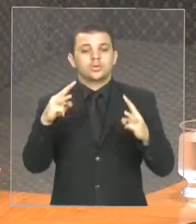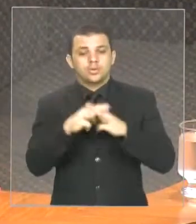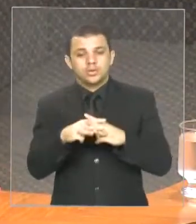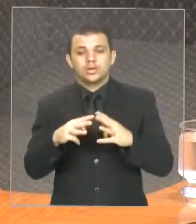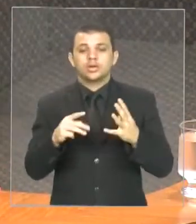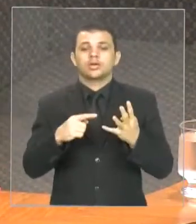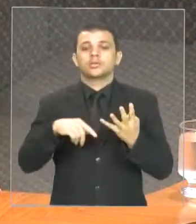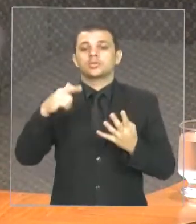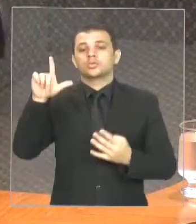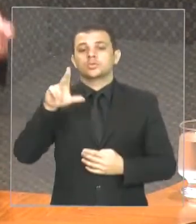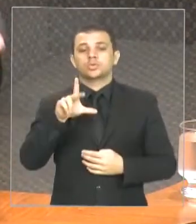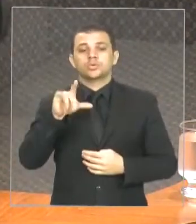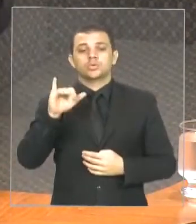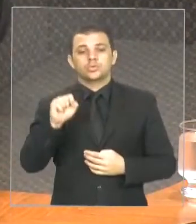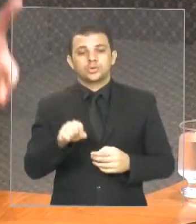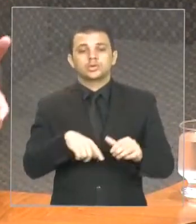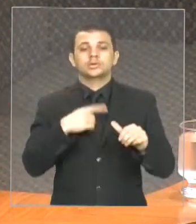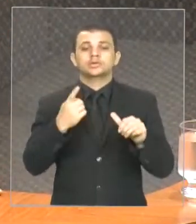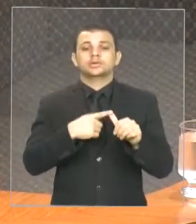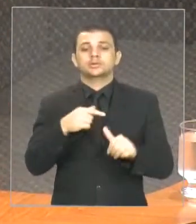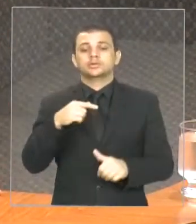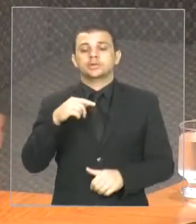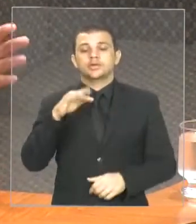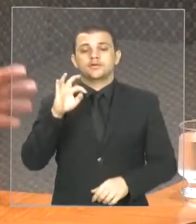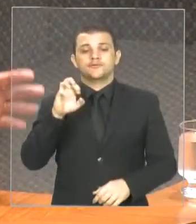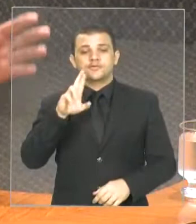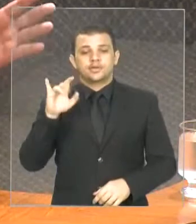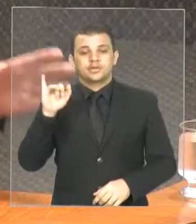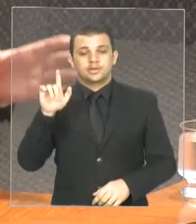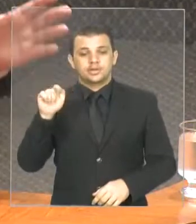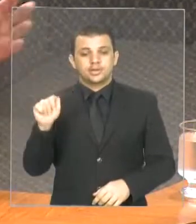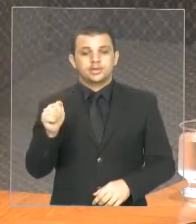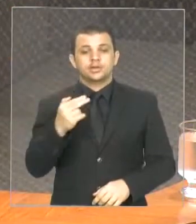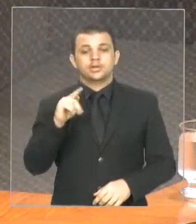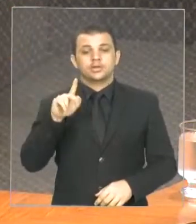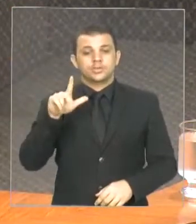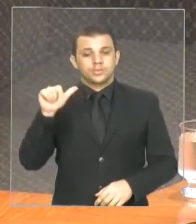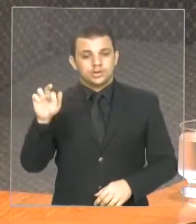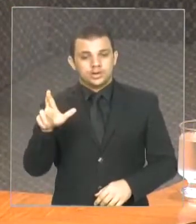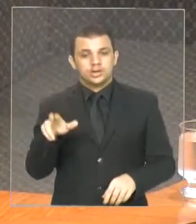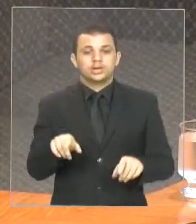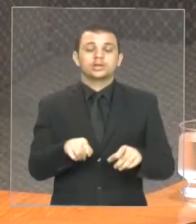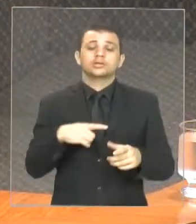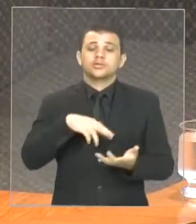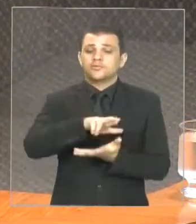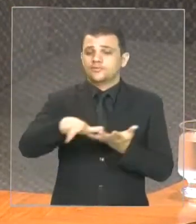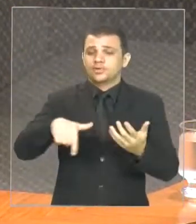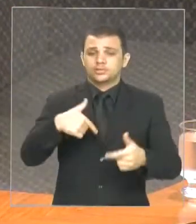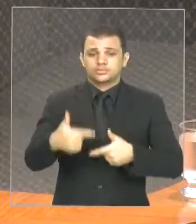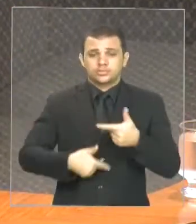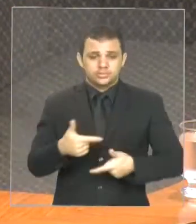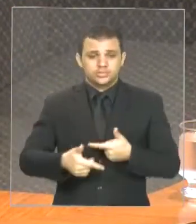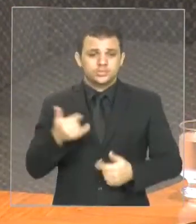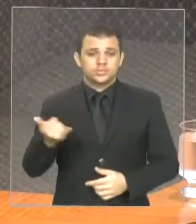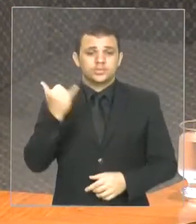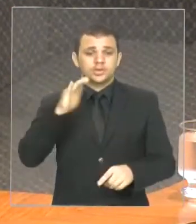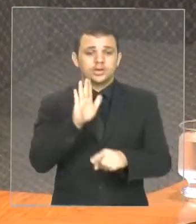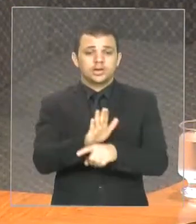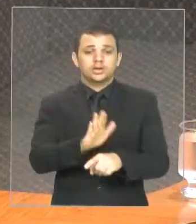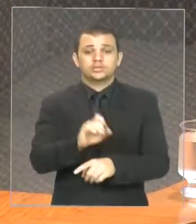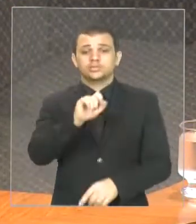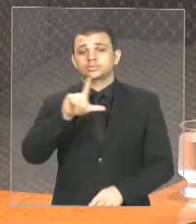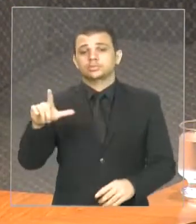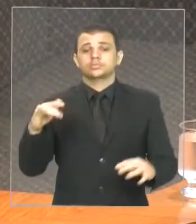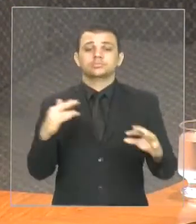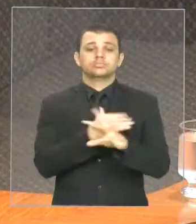Odorico Abaral de Matos, todas as obras importantes que ajudaram no tráfego da cidade de São Luís. E esse é o papel do Estado, porque só o